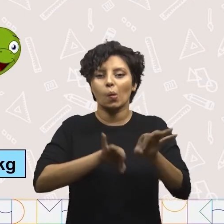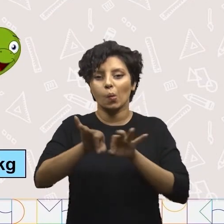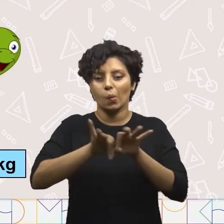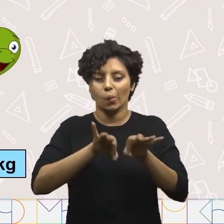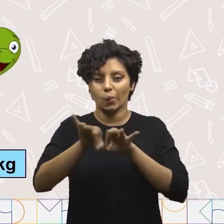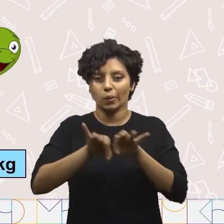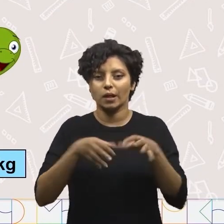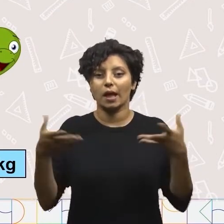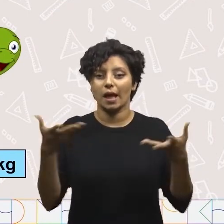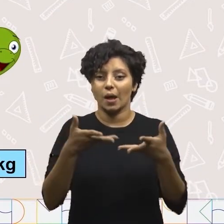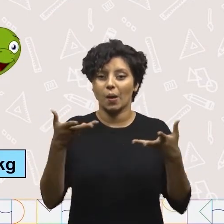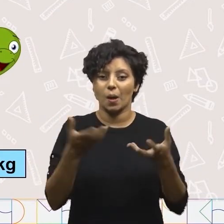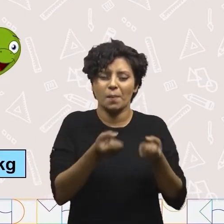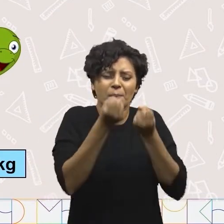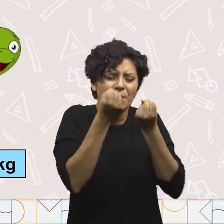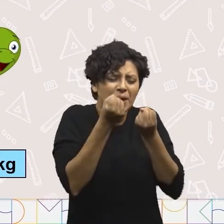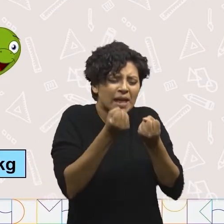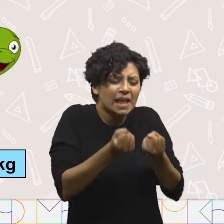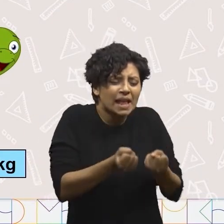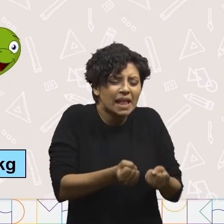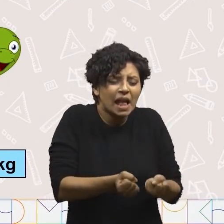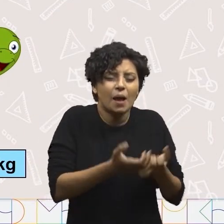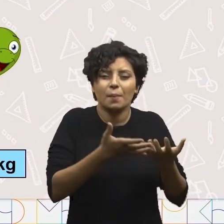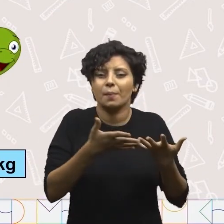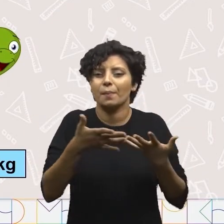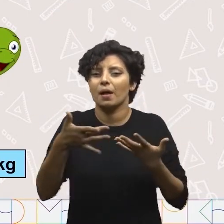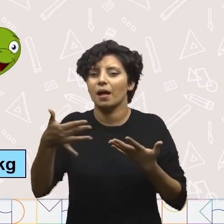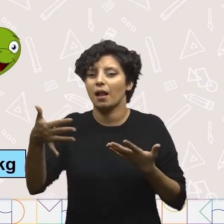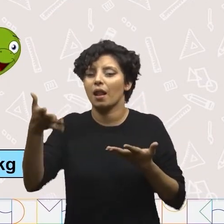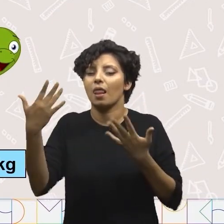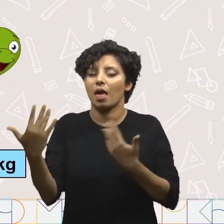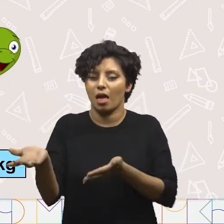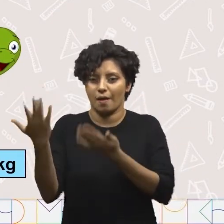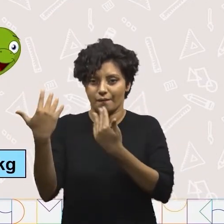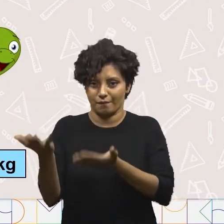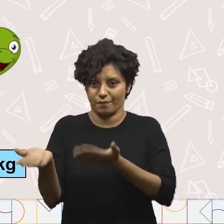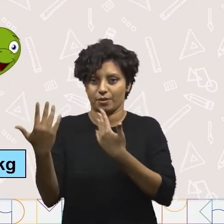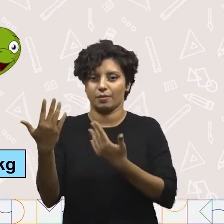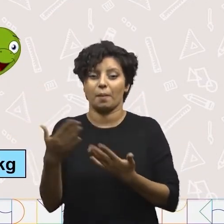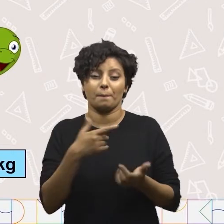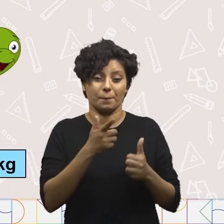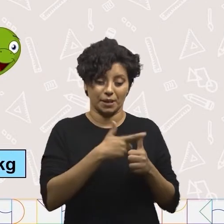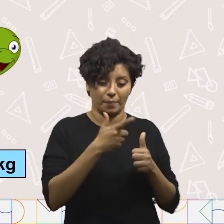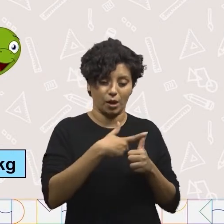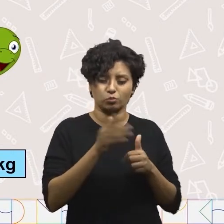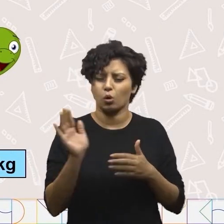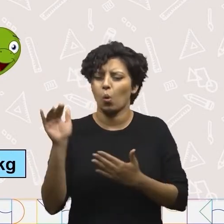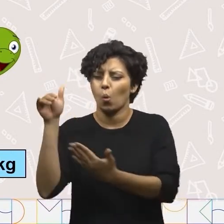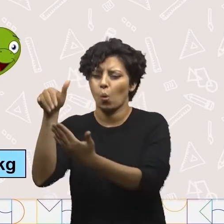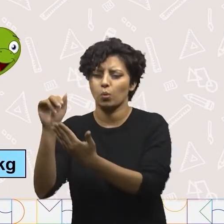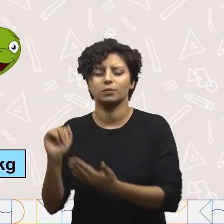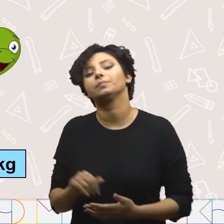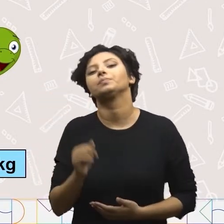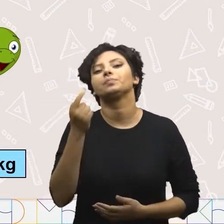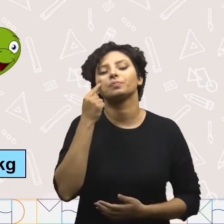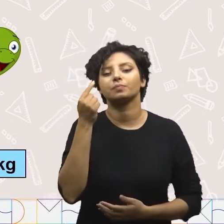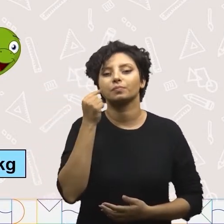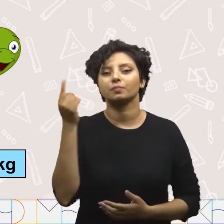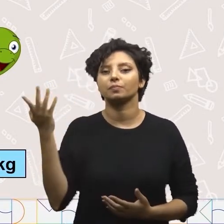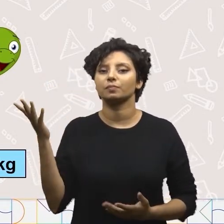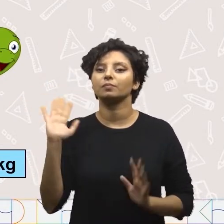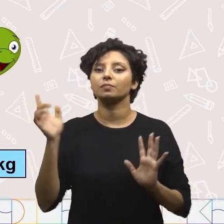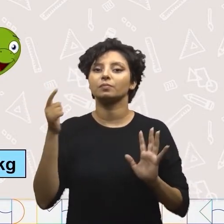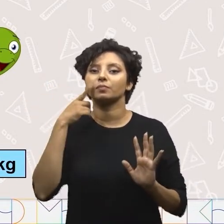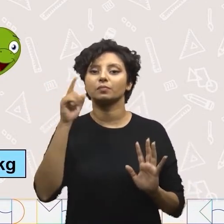vamos colocar eles na ordem conforme o peso. Do mais pesado para o mais leve. Observando aqui,